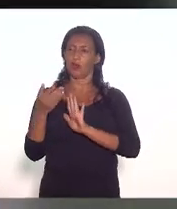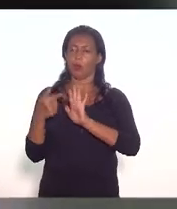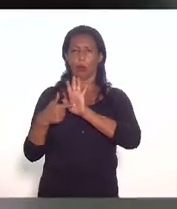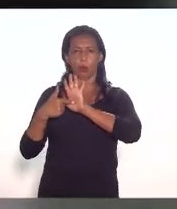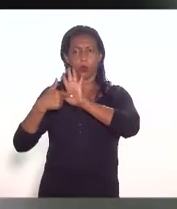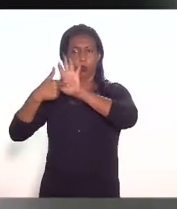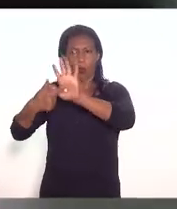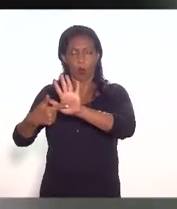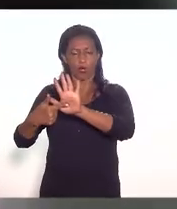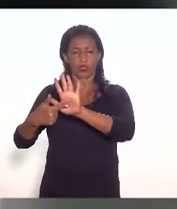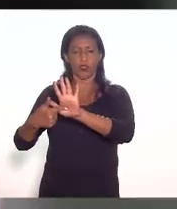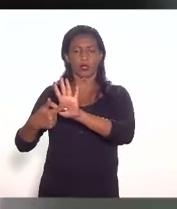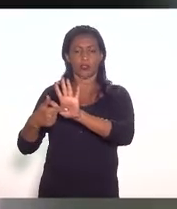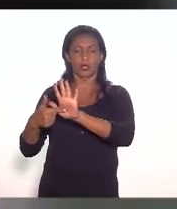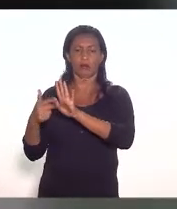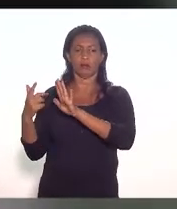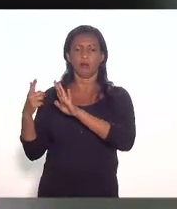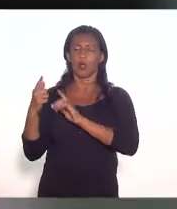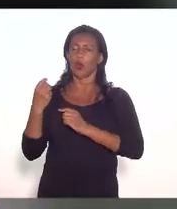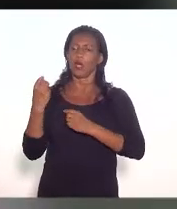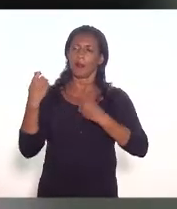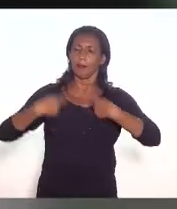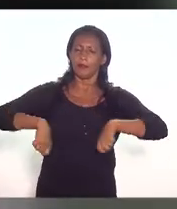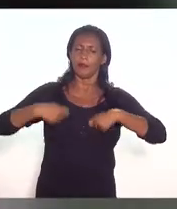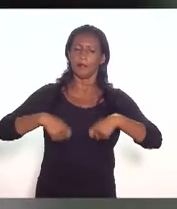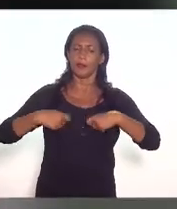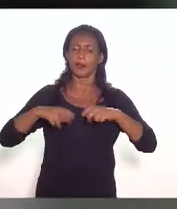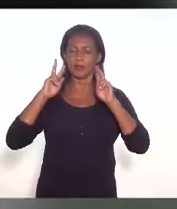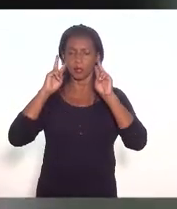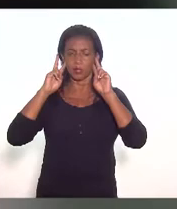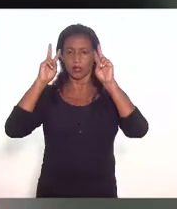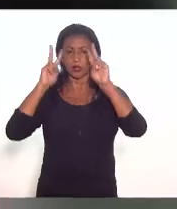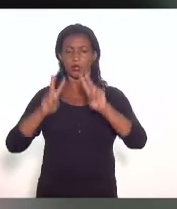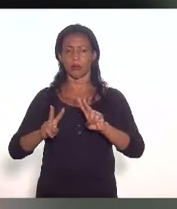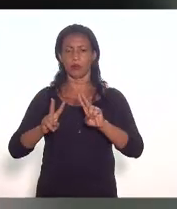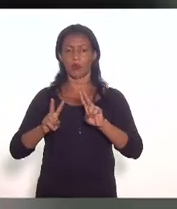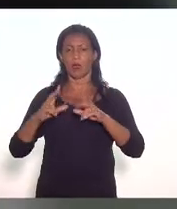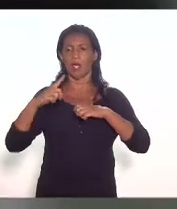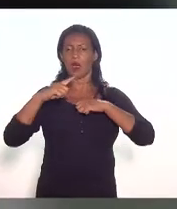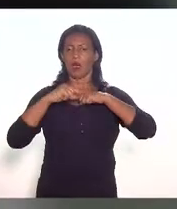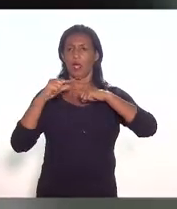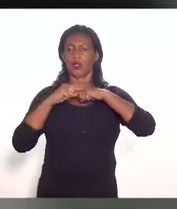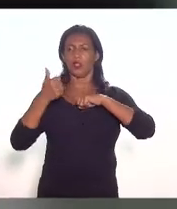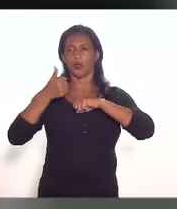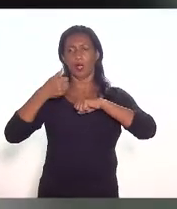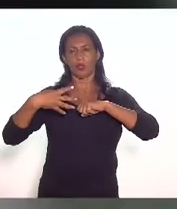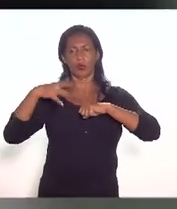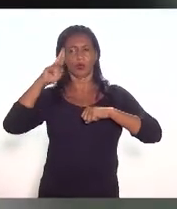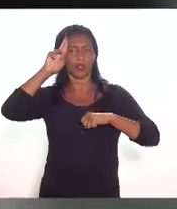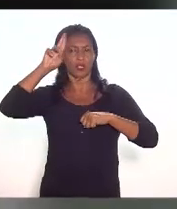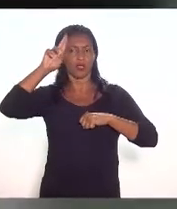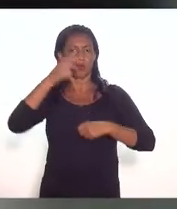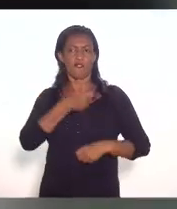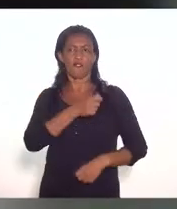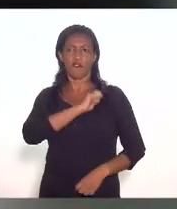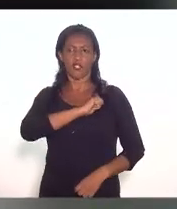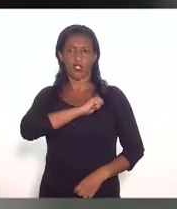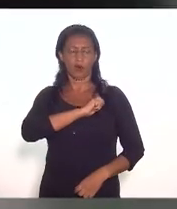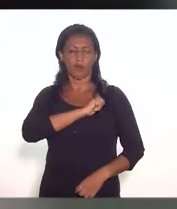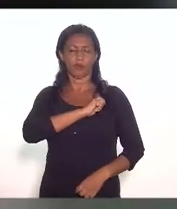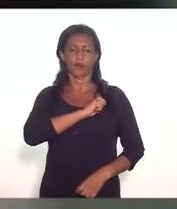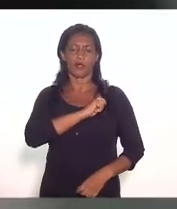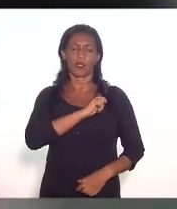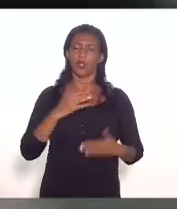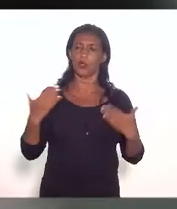tributário indireto é necessário que se observe o artigo 14 da lei de responsabilidade fiscal e atualmente